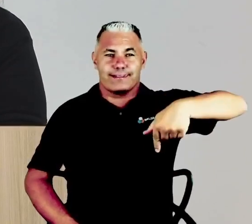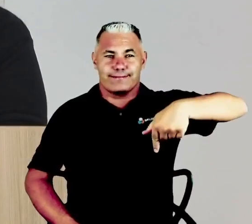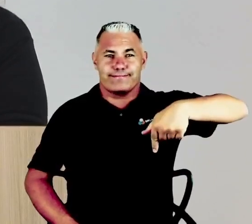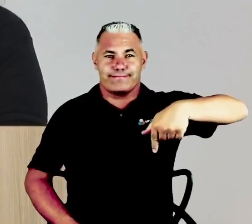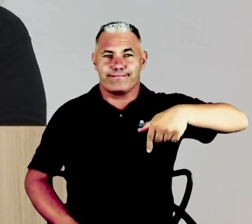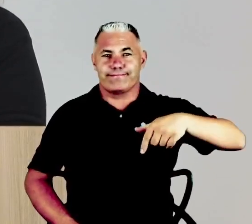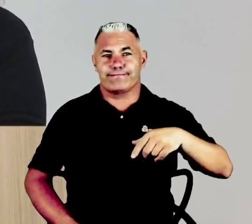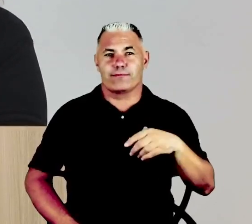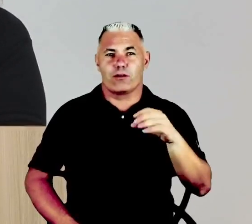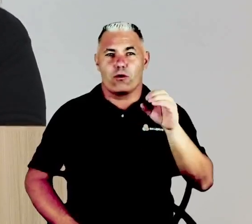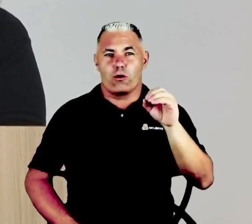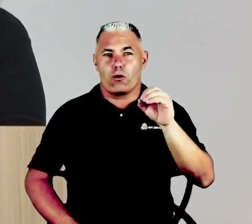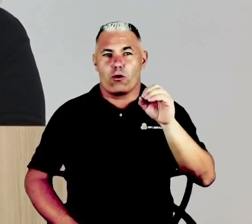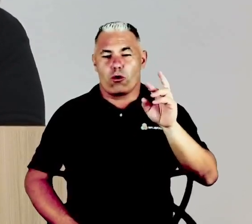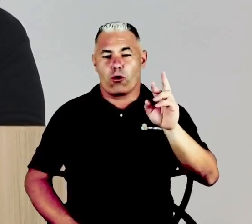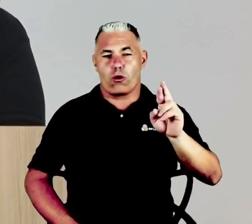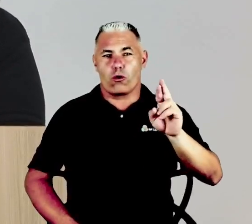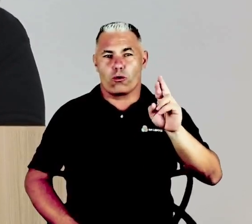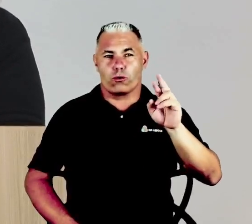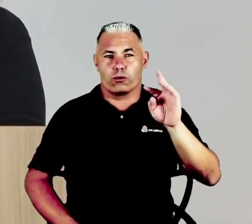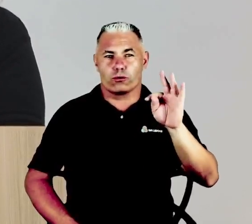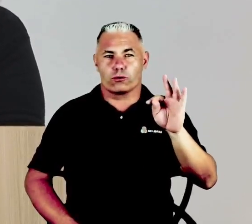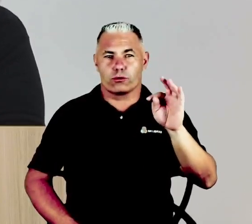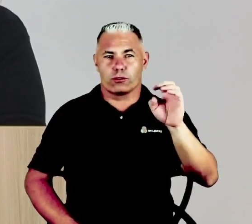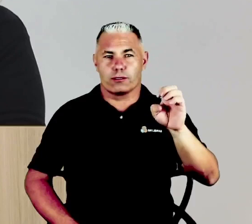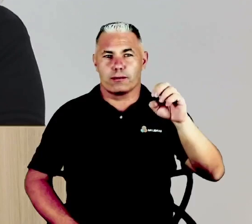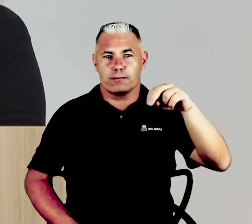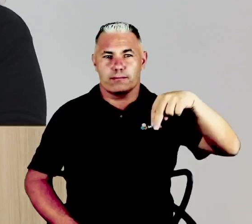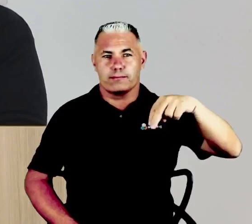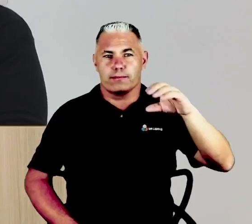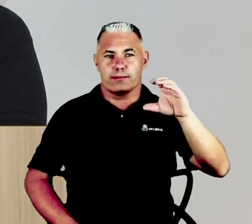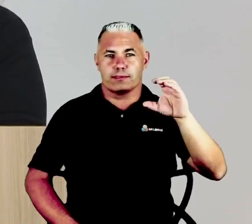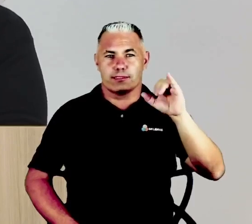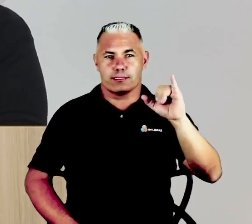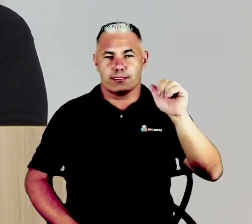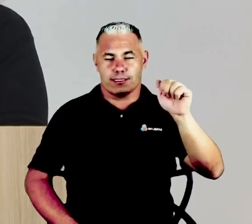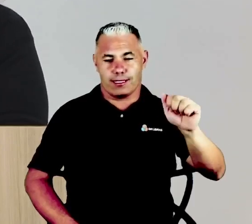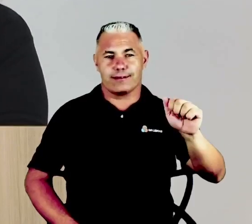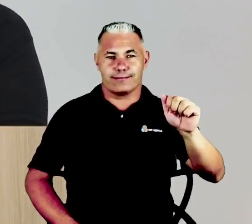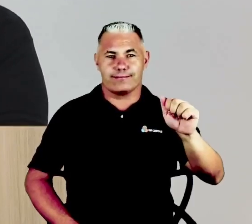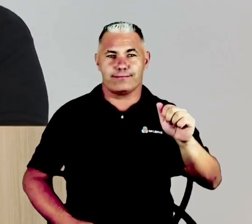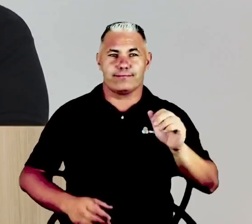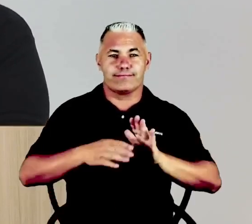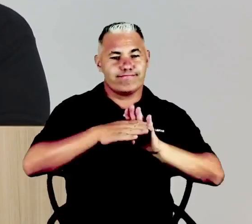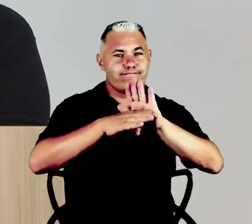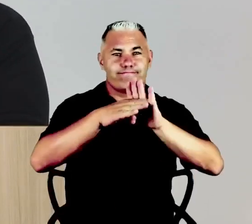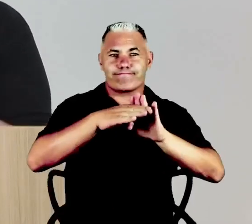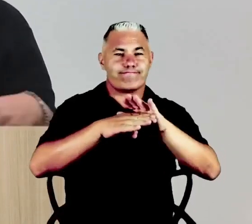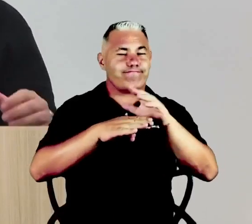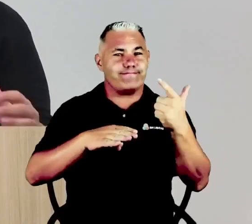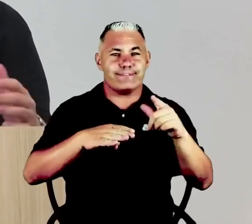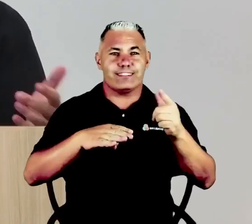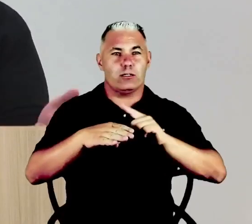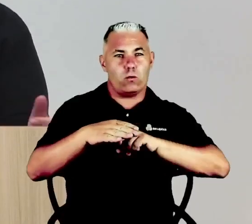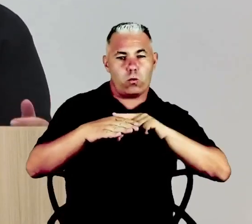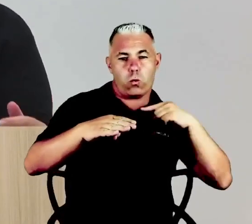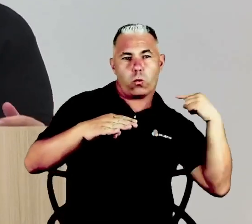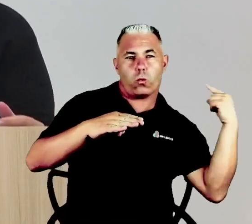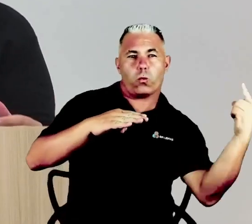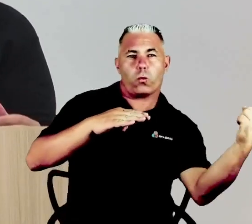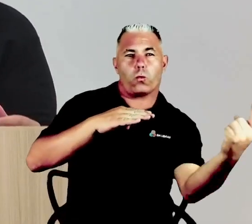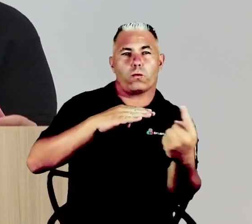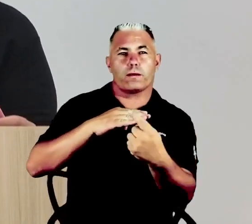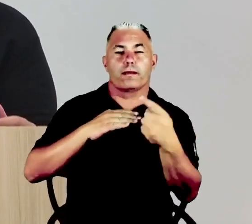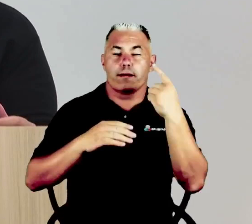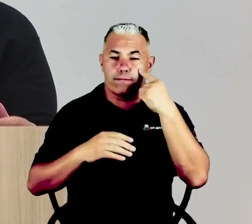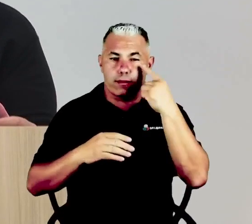dar a volta lá pela esquina, não tem uma rampa ali na frente. Então, vou pedir para a nossa assessora fazer